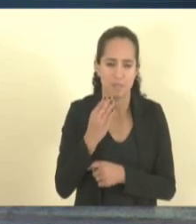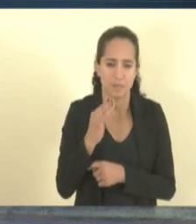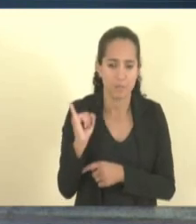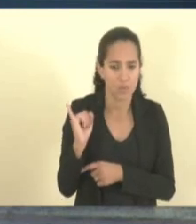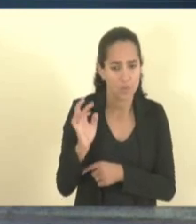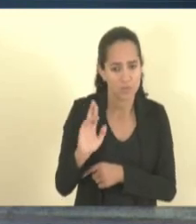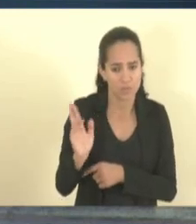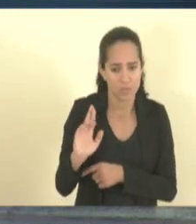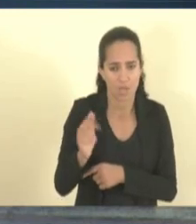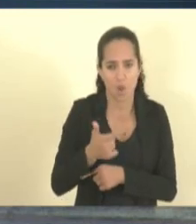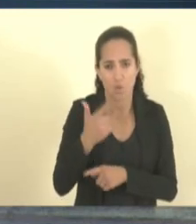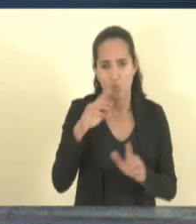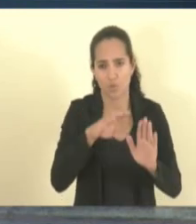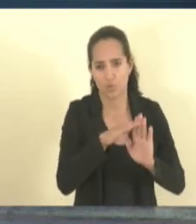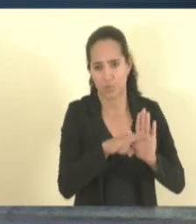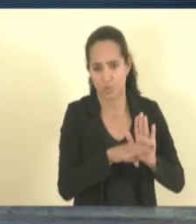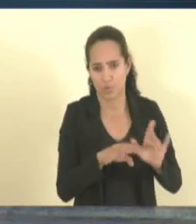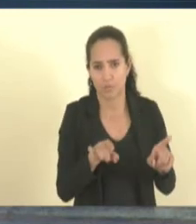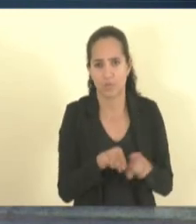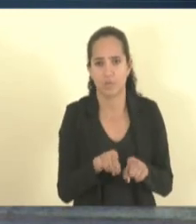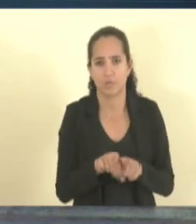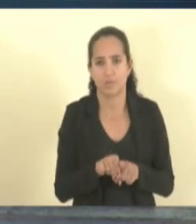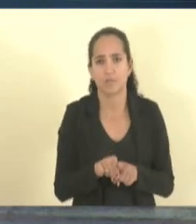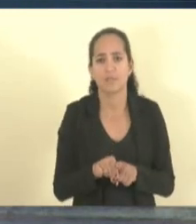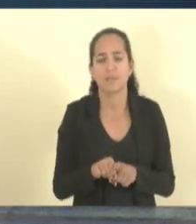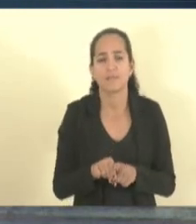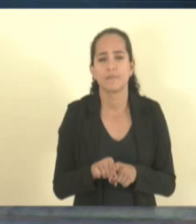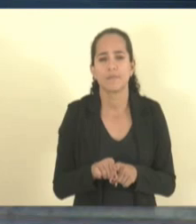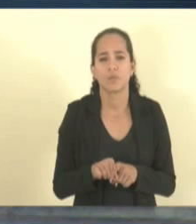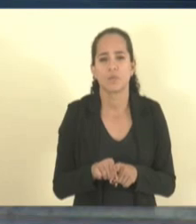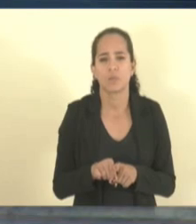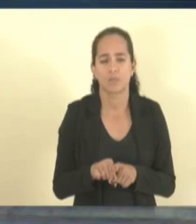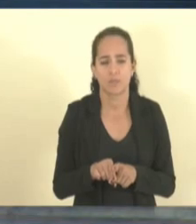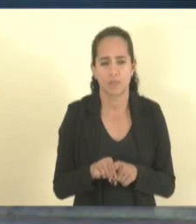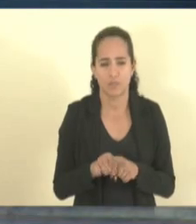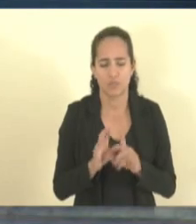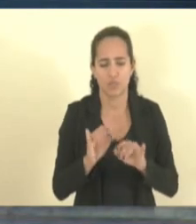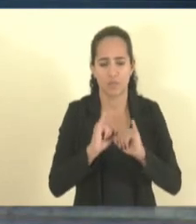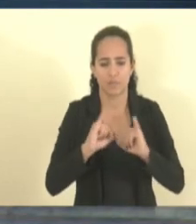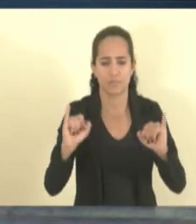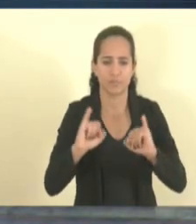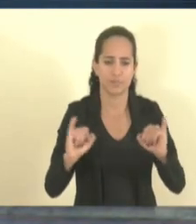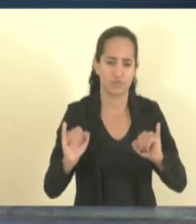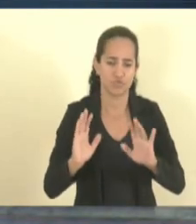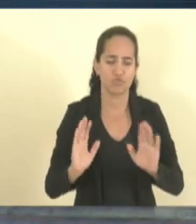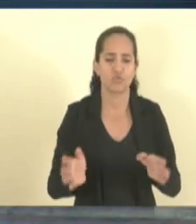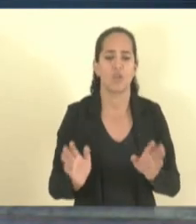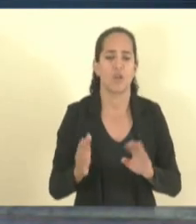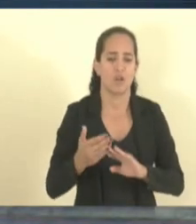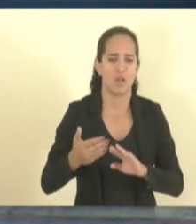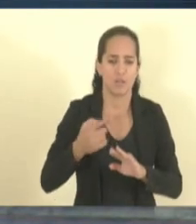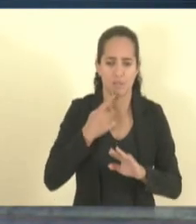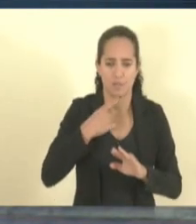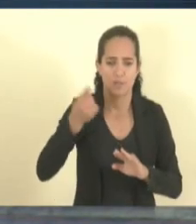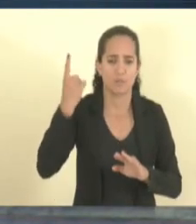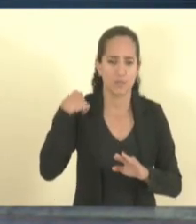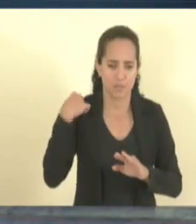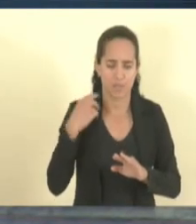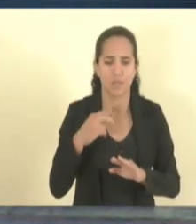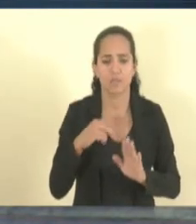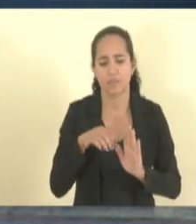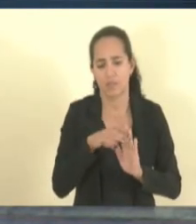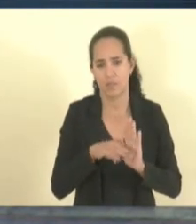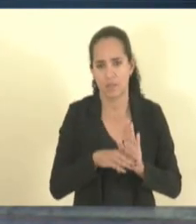Outro programa que também foi anunciado na semana passada que é o